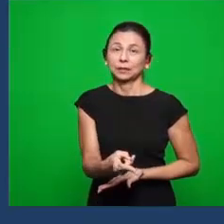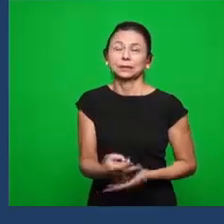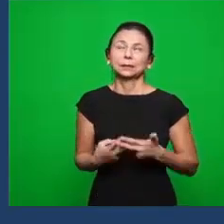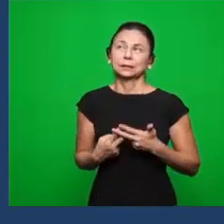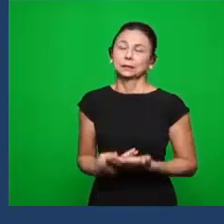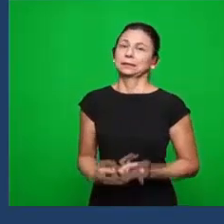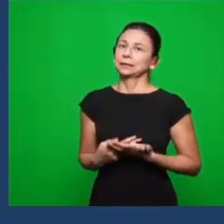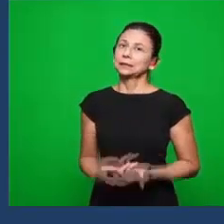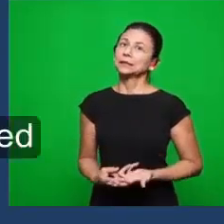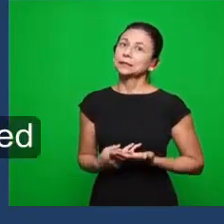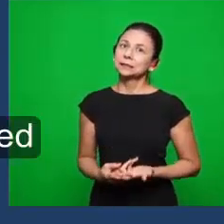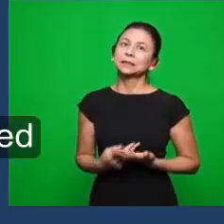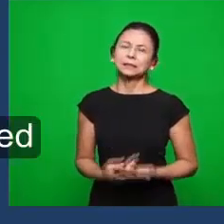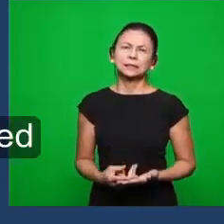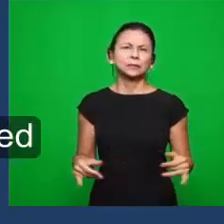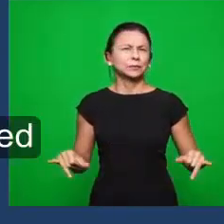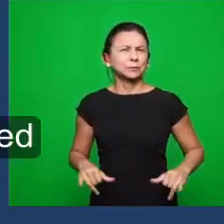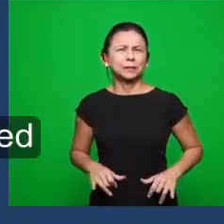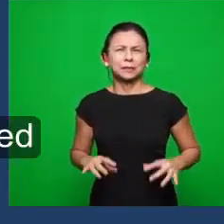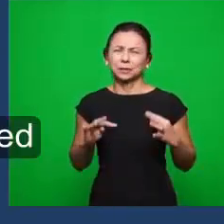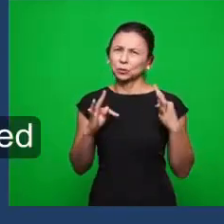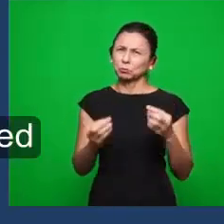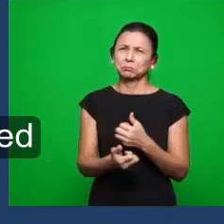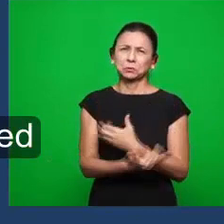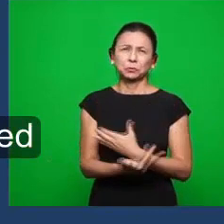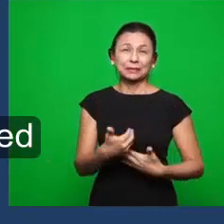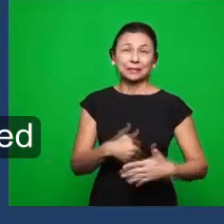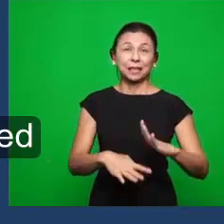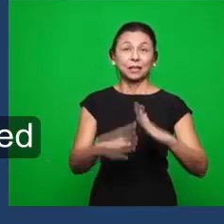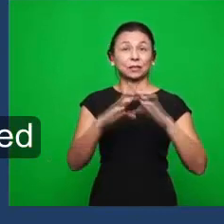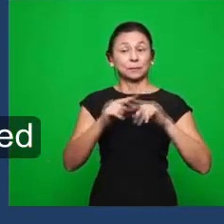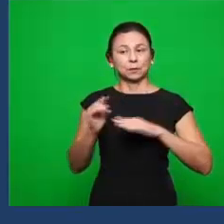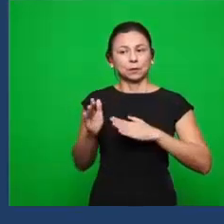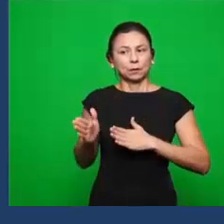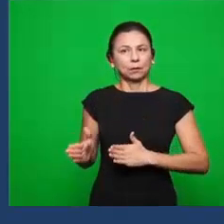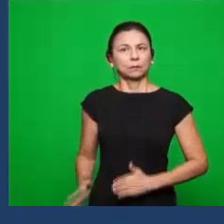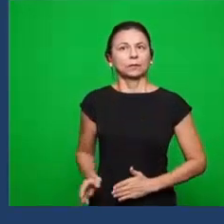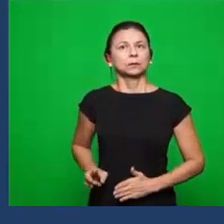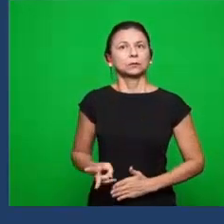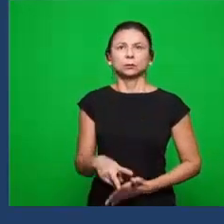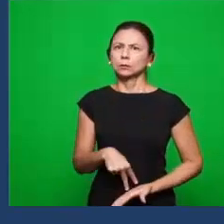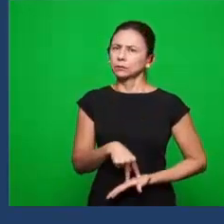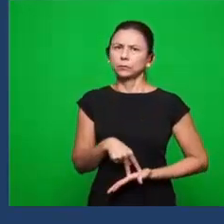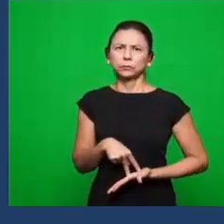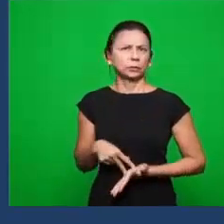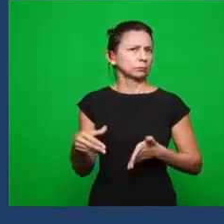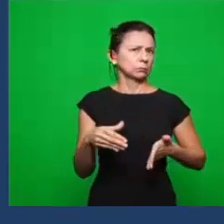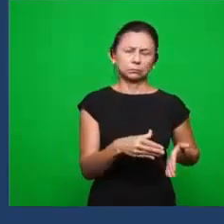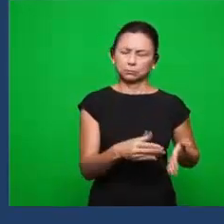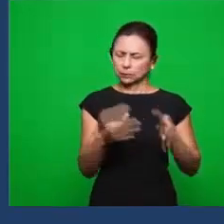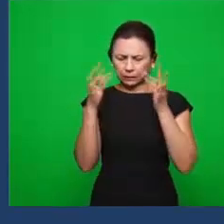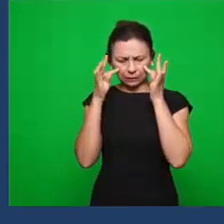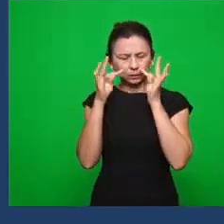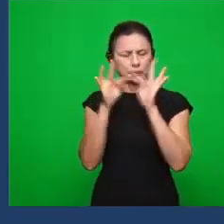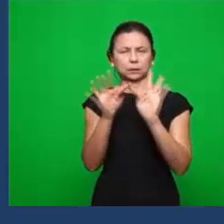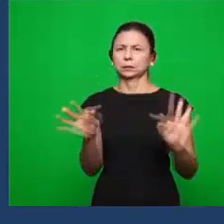paciência, ou seja, de tudo aquilo que estava acontecendo na igreja, os fiéis, eles permaneceram firmes ali, testemunhando aquilo